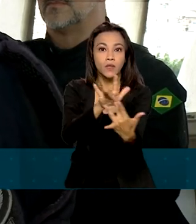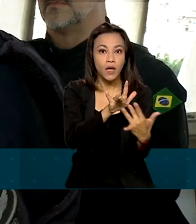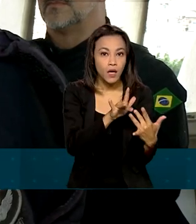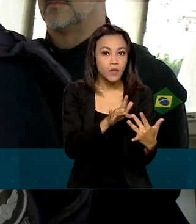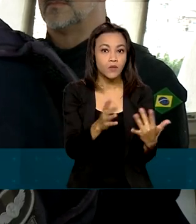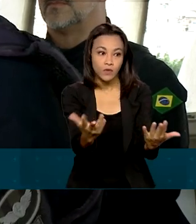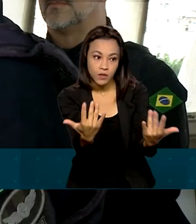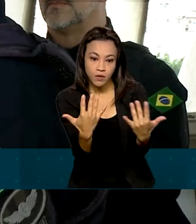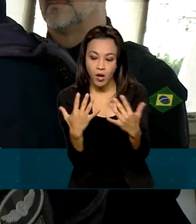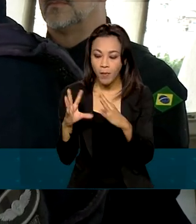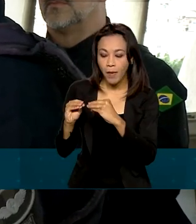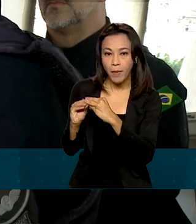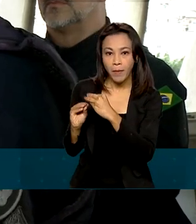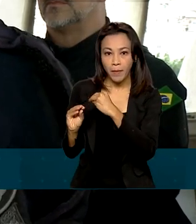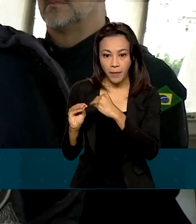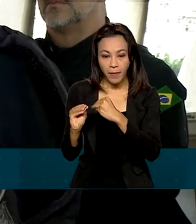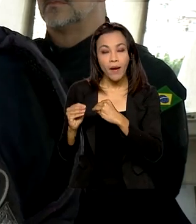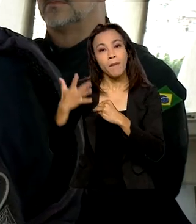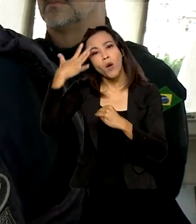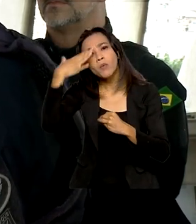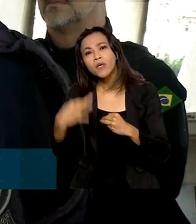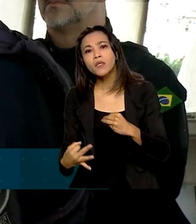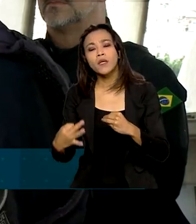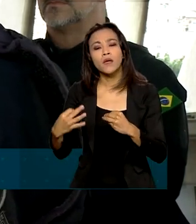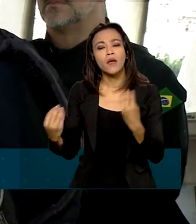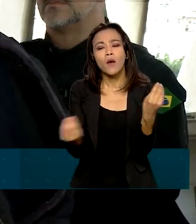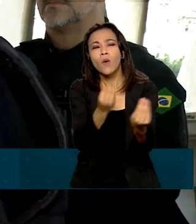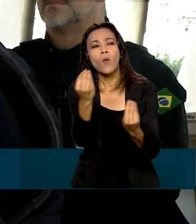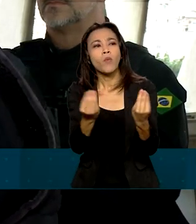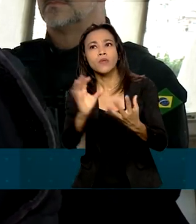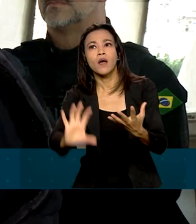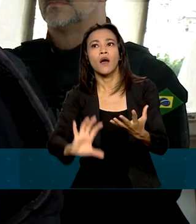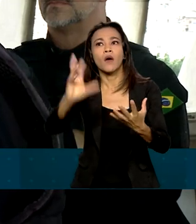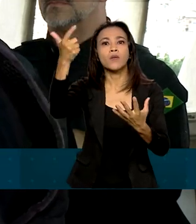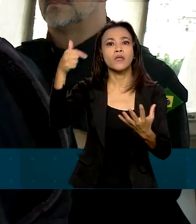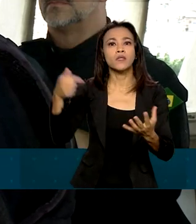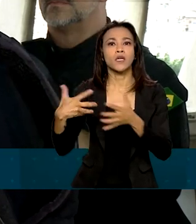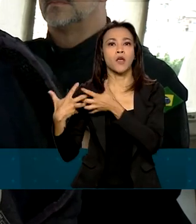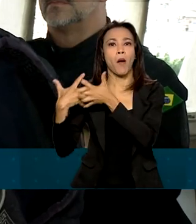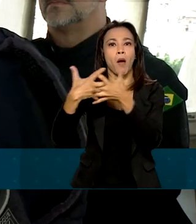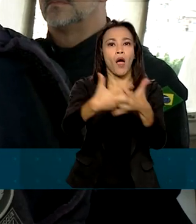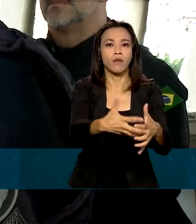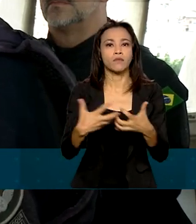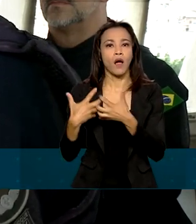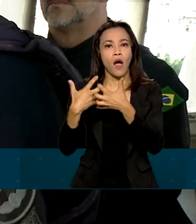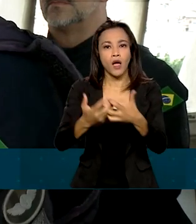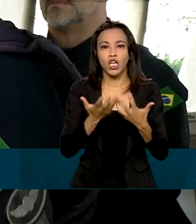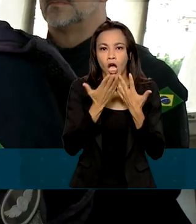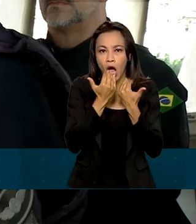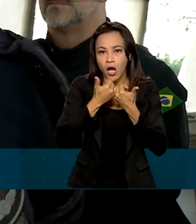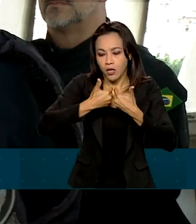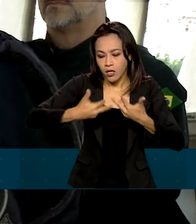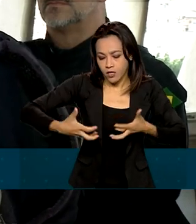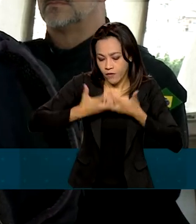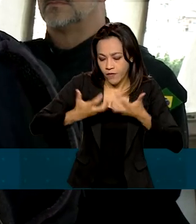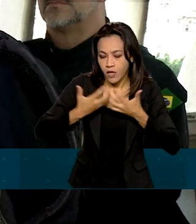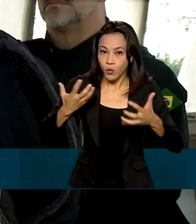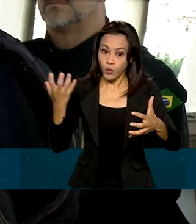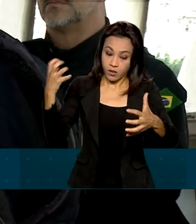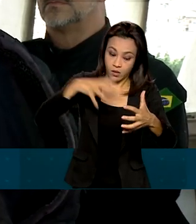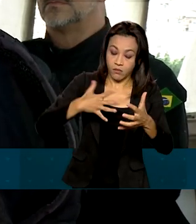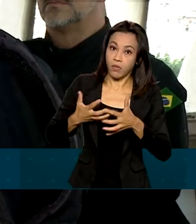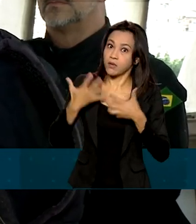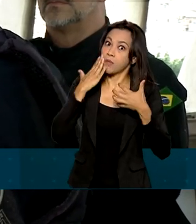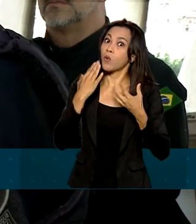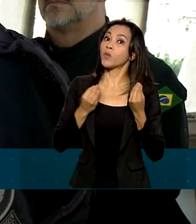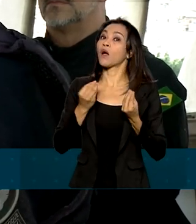com a Polícia Rodoviária, ela vai procurar entender melhor como é que está acontecendo o transporte de verdura, conversar mais com os permissionários e com